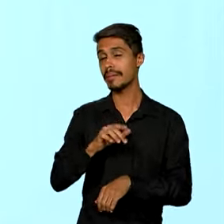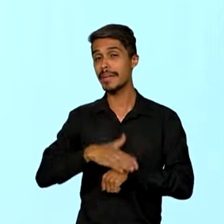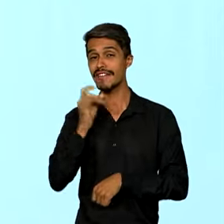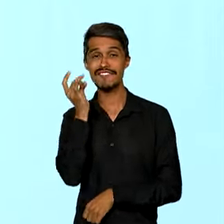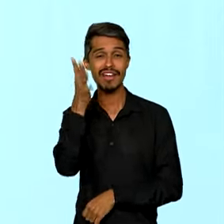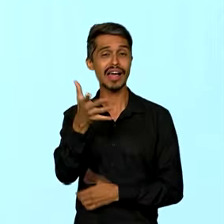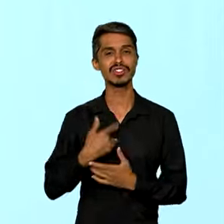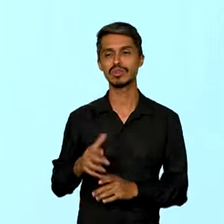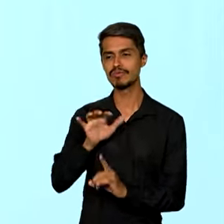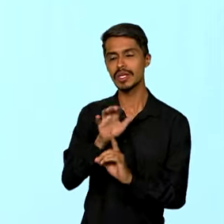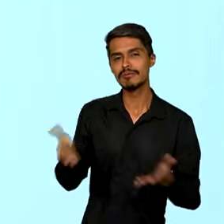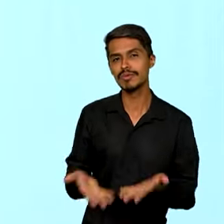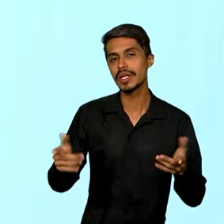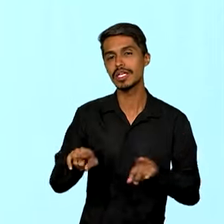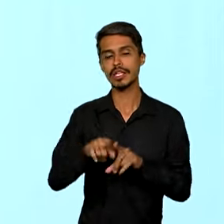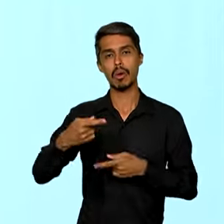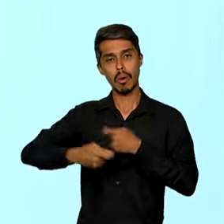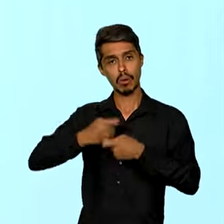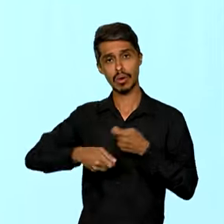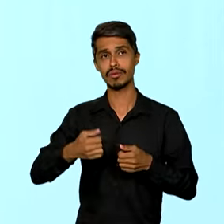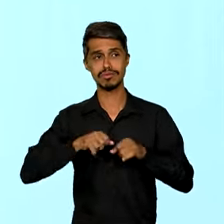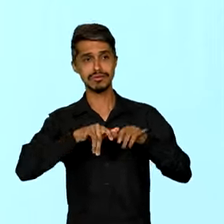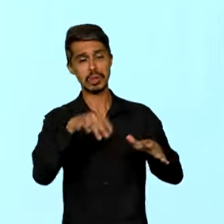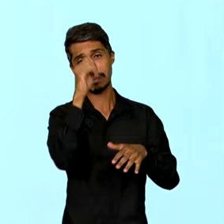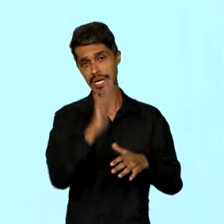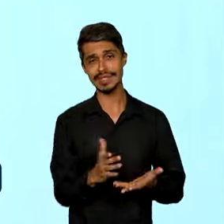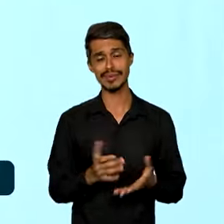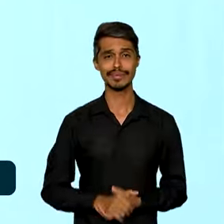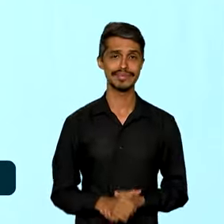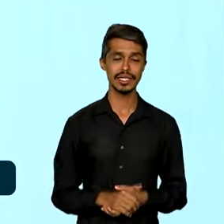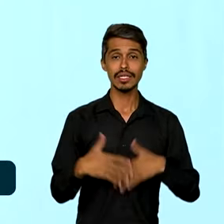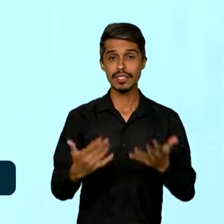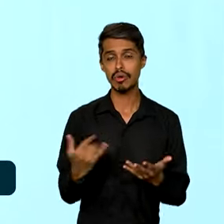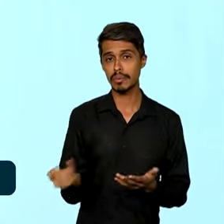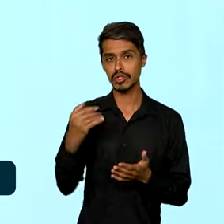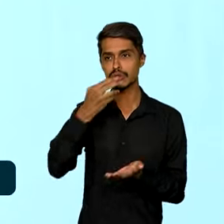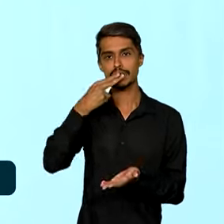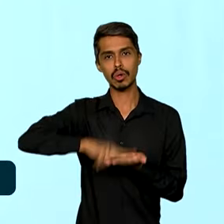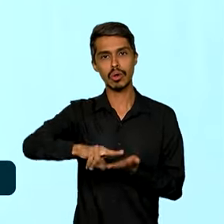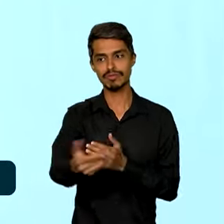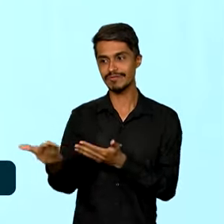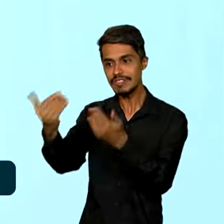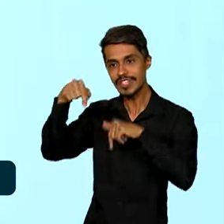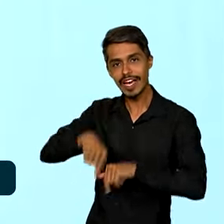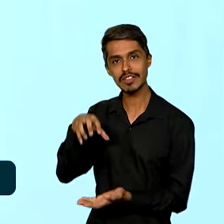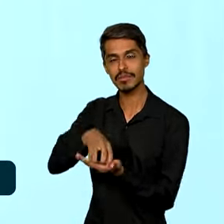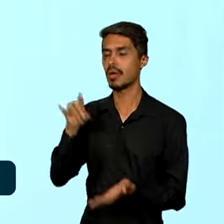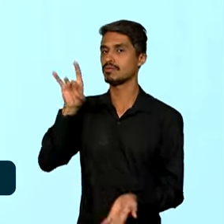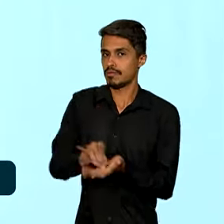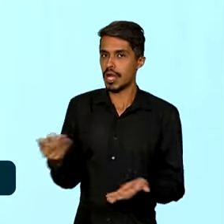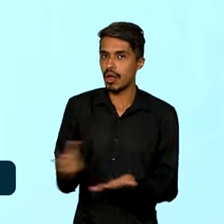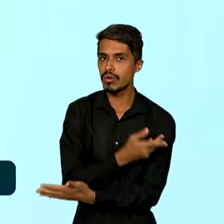e fazer com que o seu produto gire em torno do Brasil. Então, é muito importante que o Correio venha e que essa agência realmente funcione.